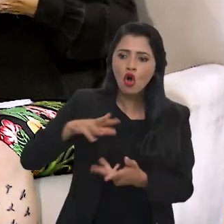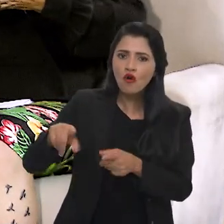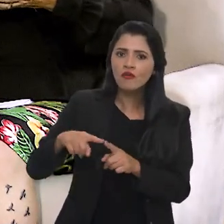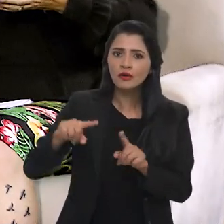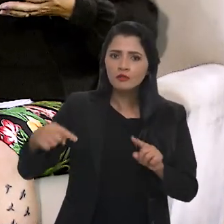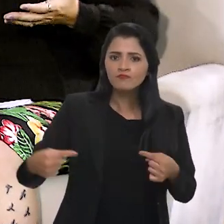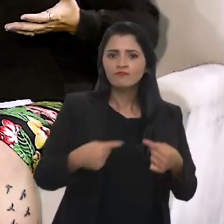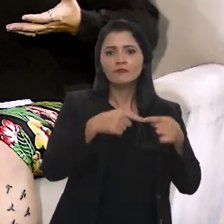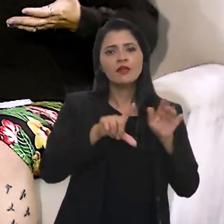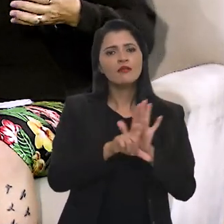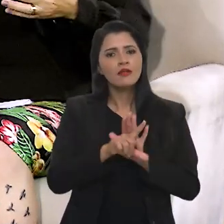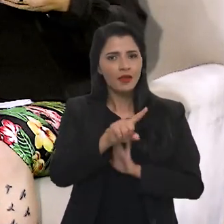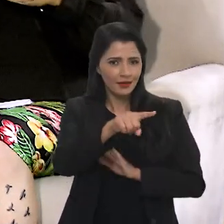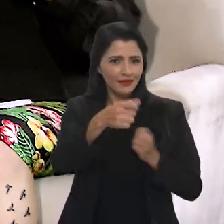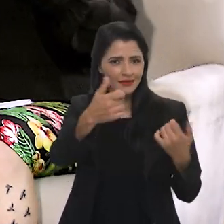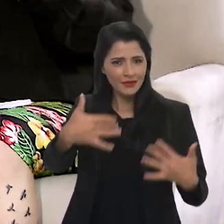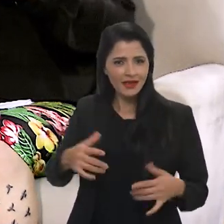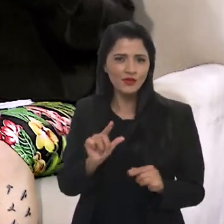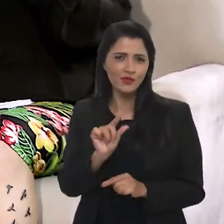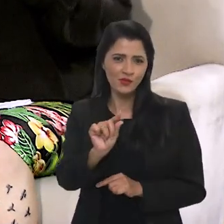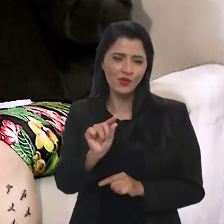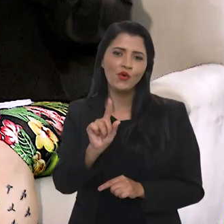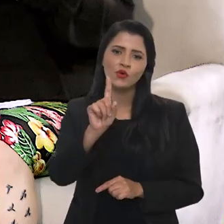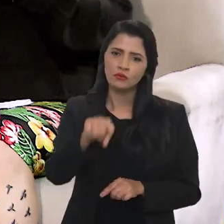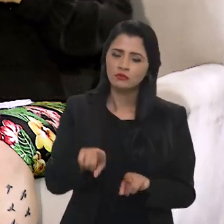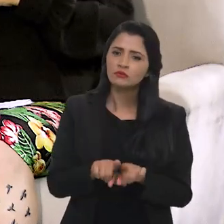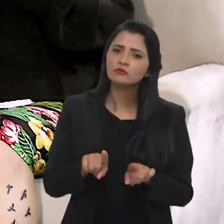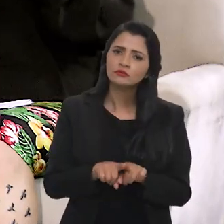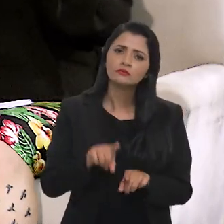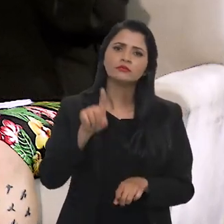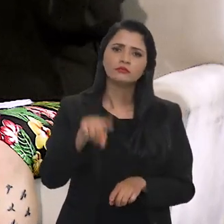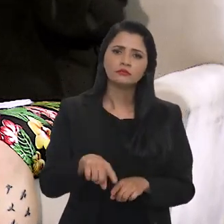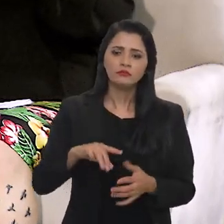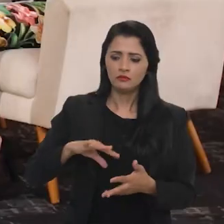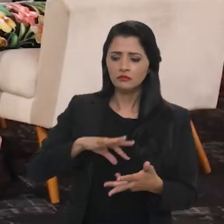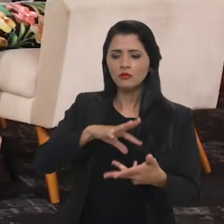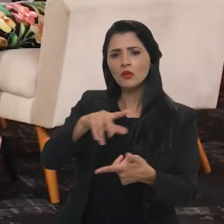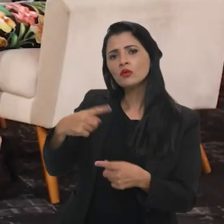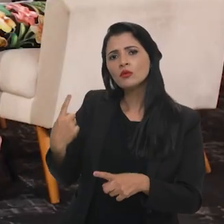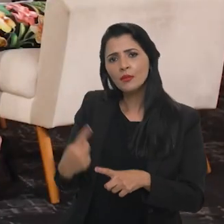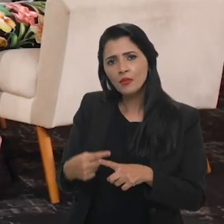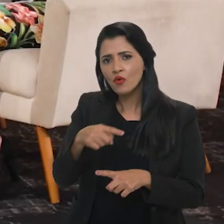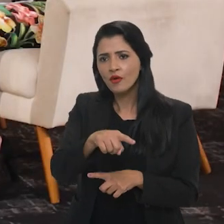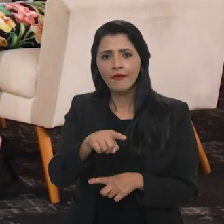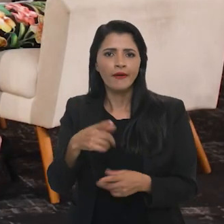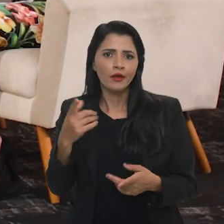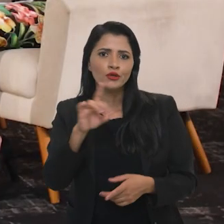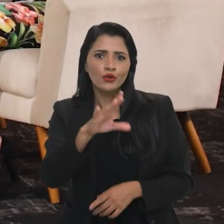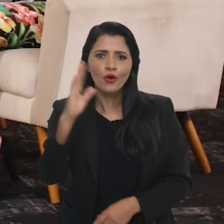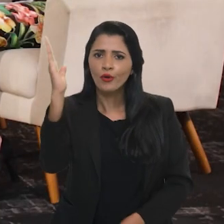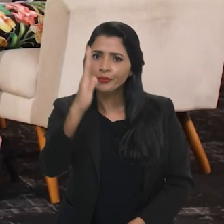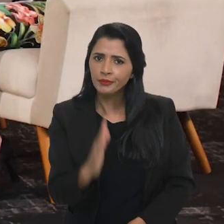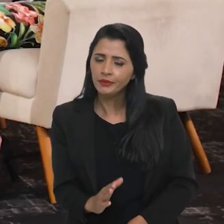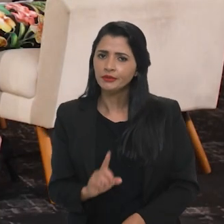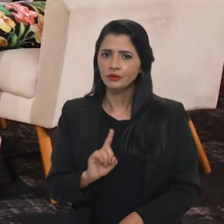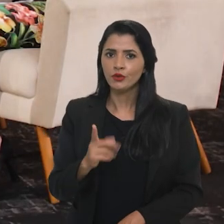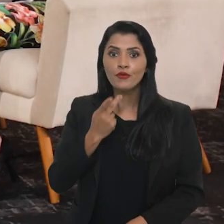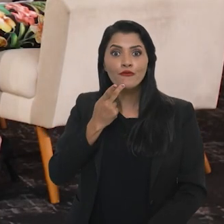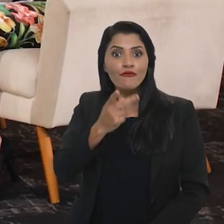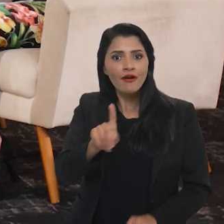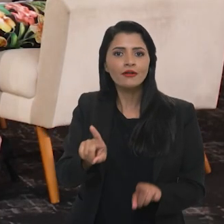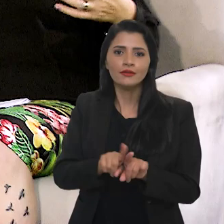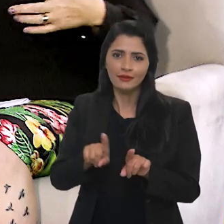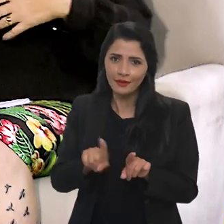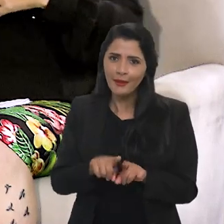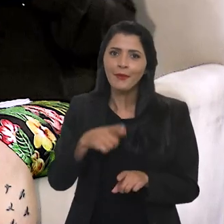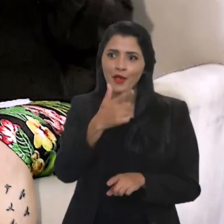mundial com a legislação. Então, eu queria que você falasse um pouquinho disso, a questão também do mundo, porque não é uma coisa que se aplica só ao Brasil, quando a